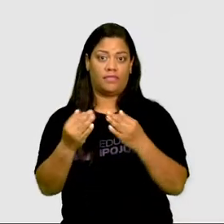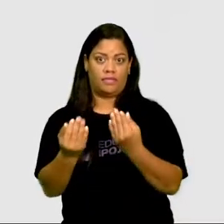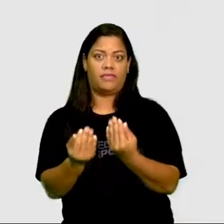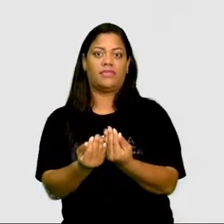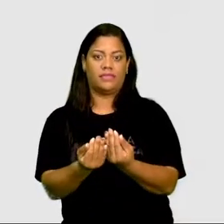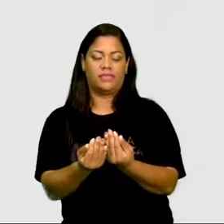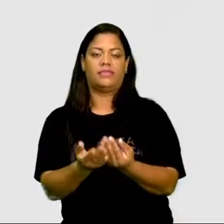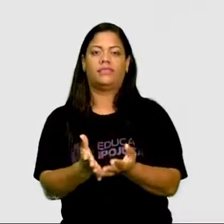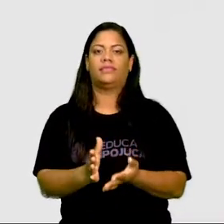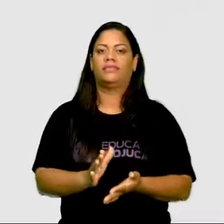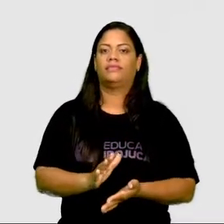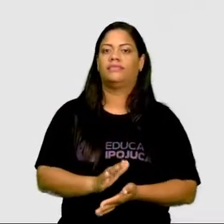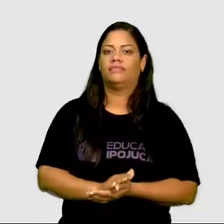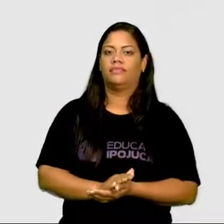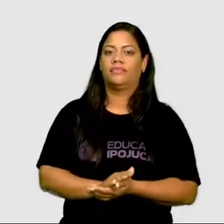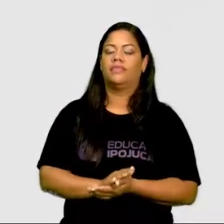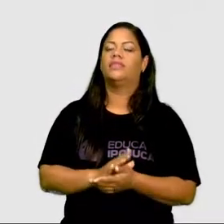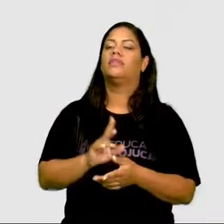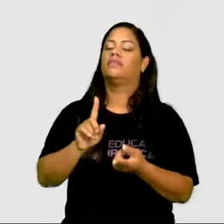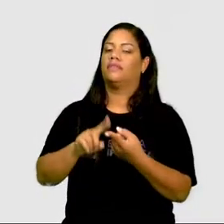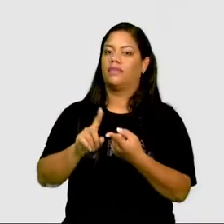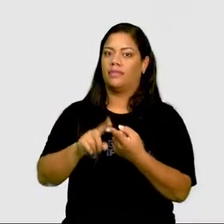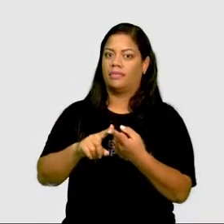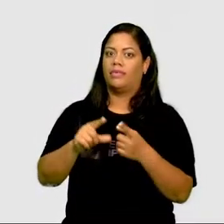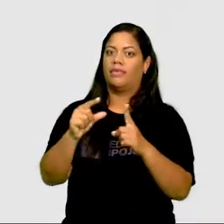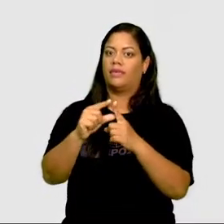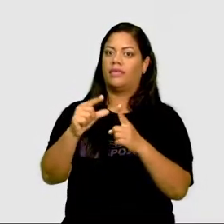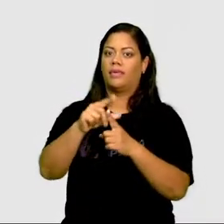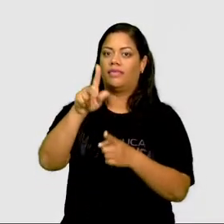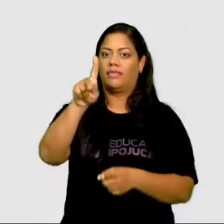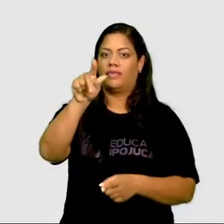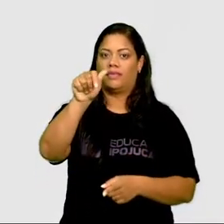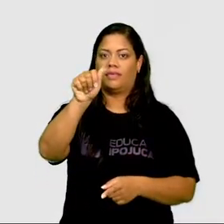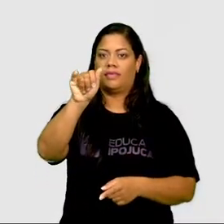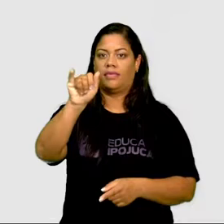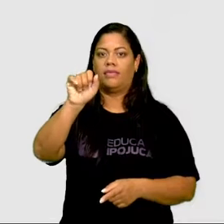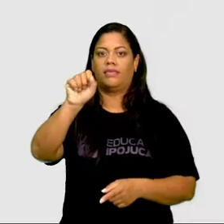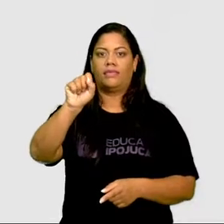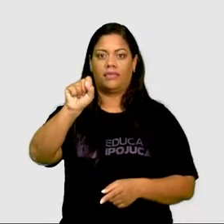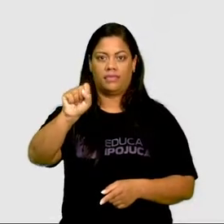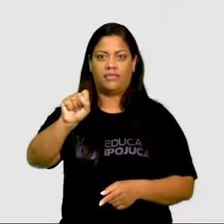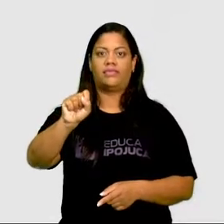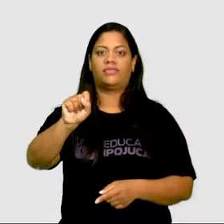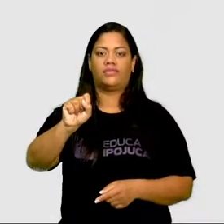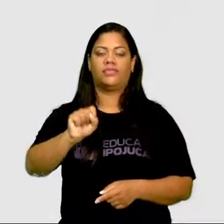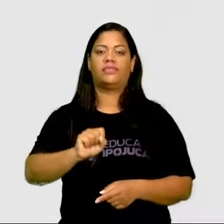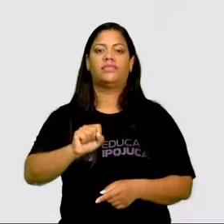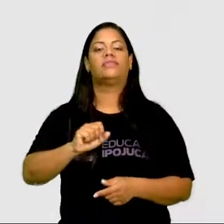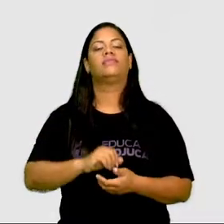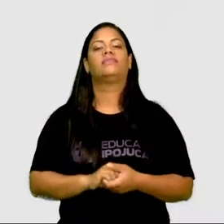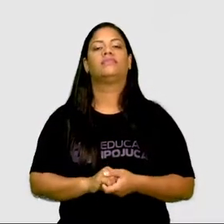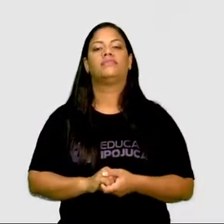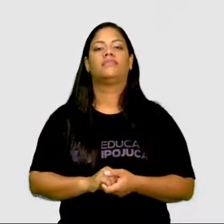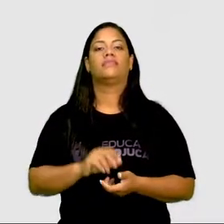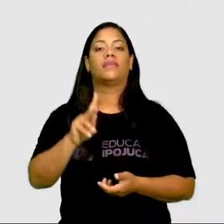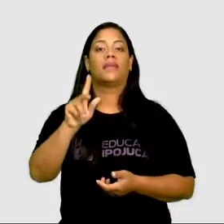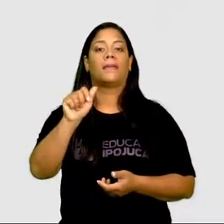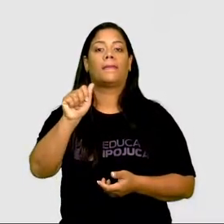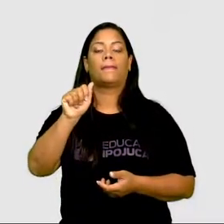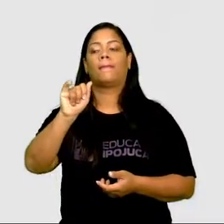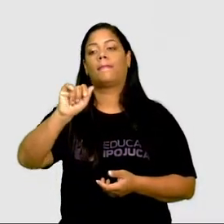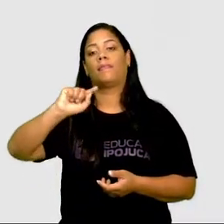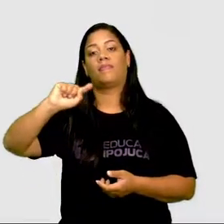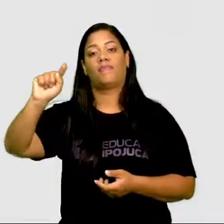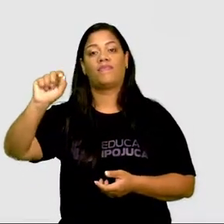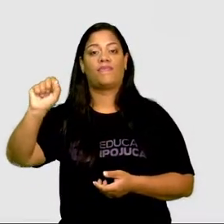E aí a palavra país, referindo a um lugar, a nossa nação brasileira.